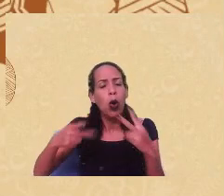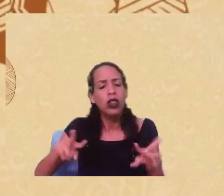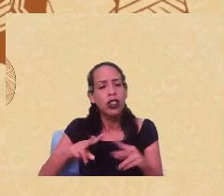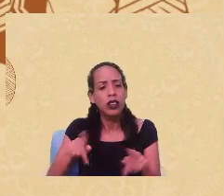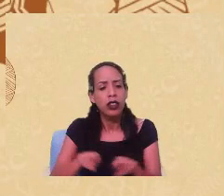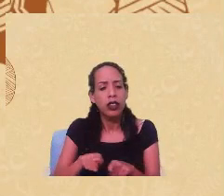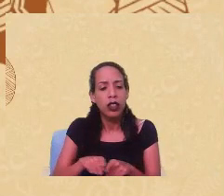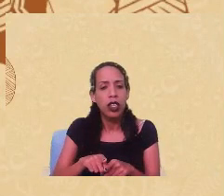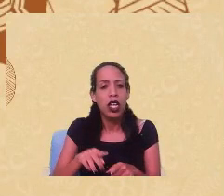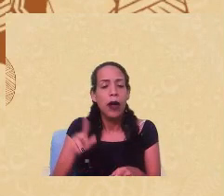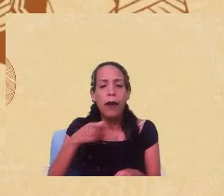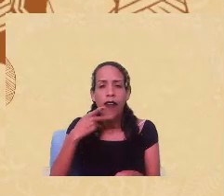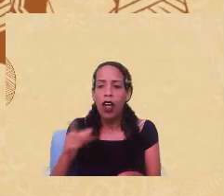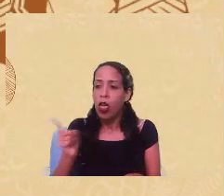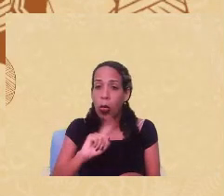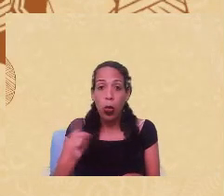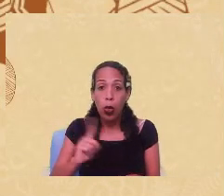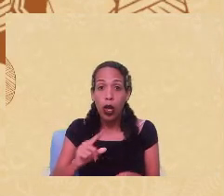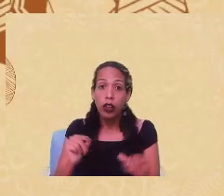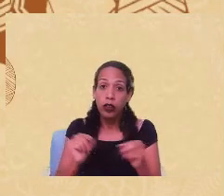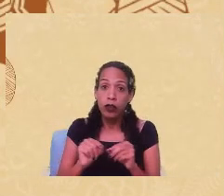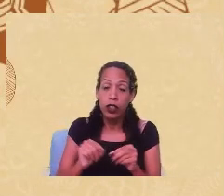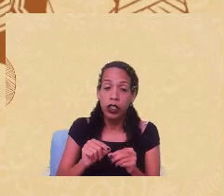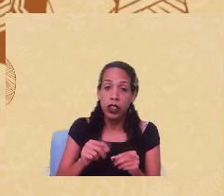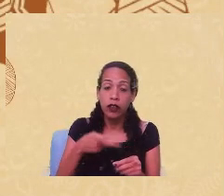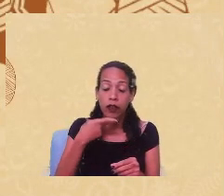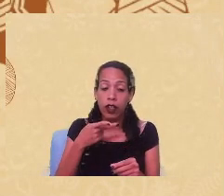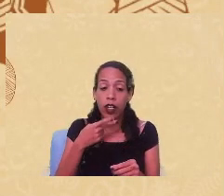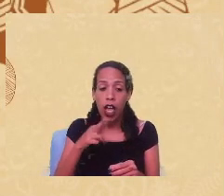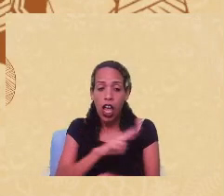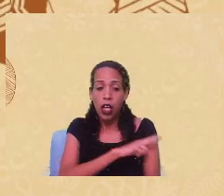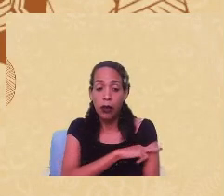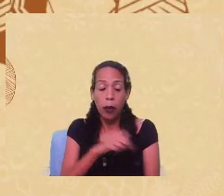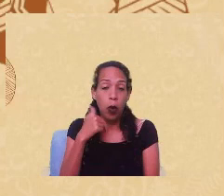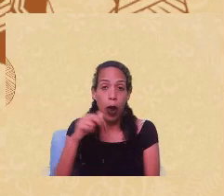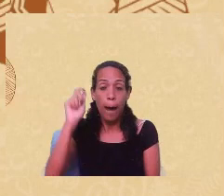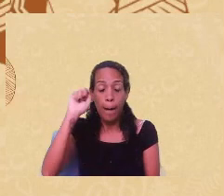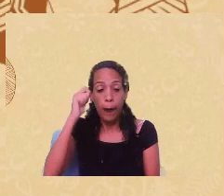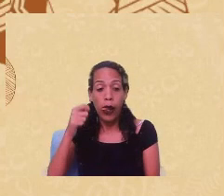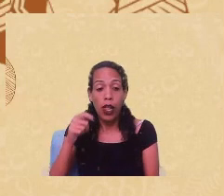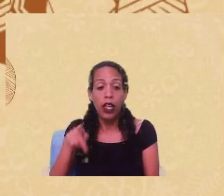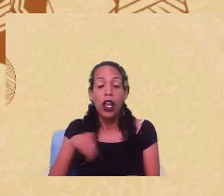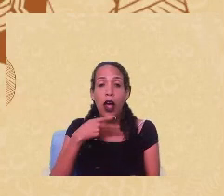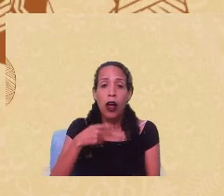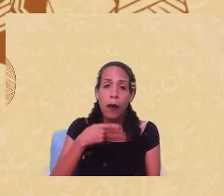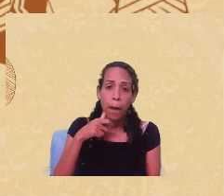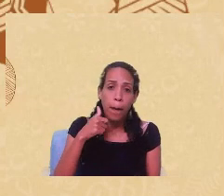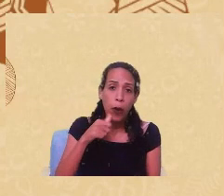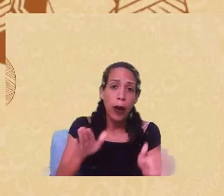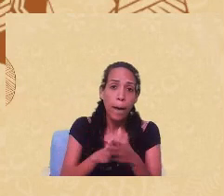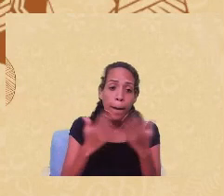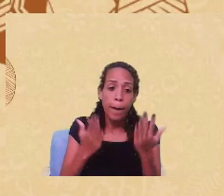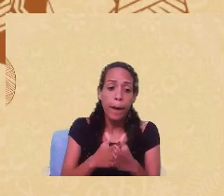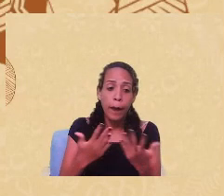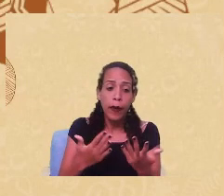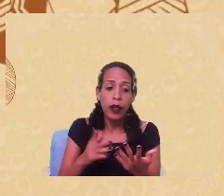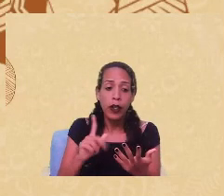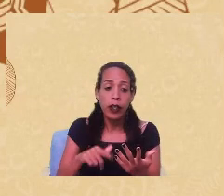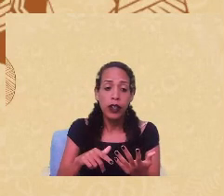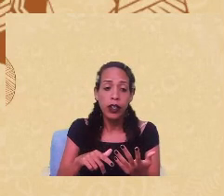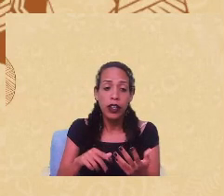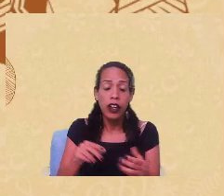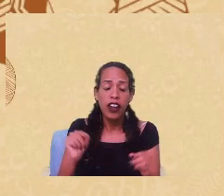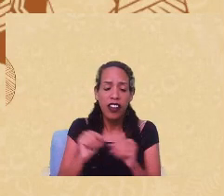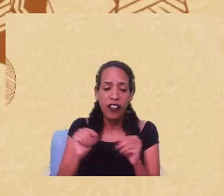a recusa à lógica malthusiana que responsabilizava mulheres negras, mulheres pobres pela escassez de produtos, né,